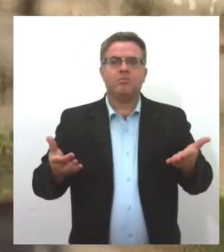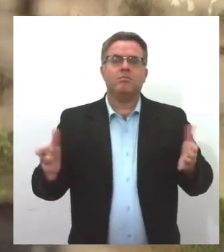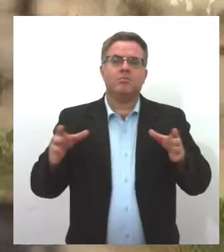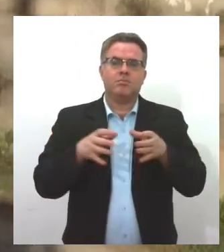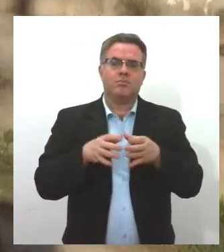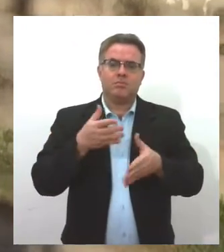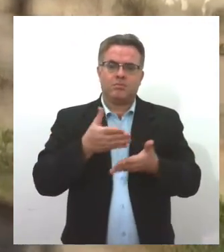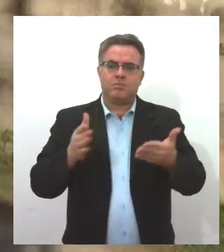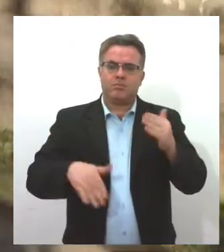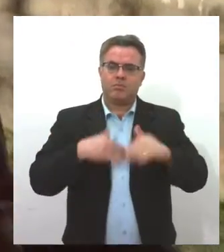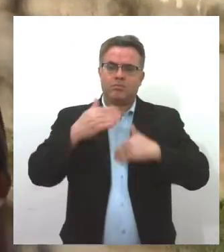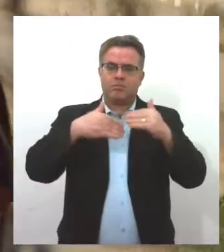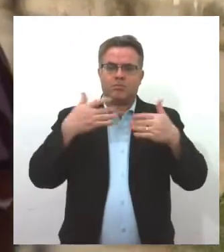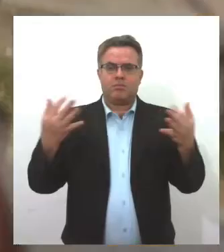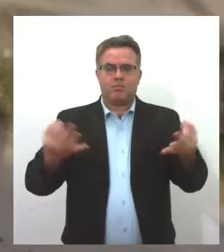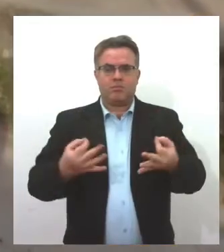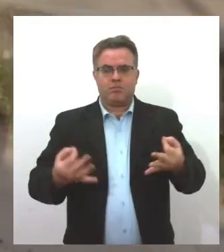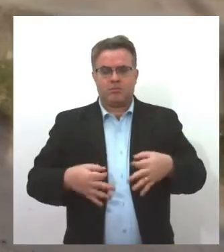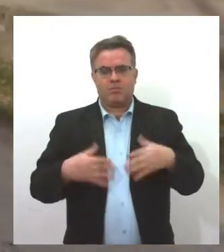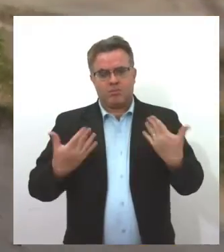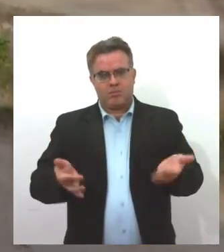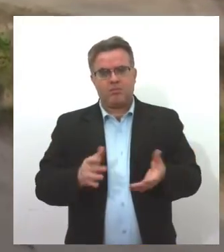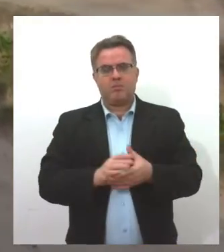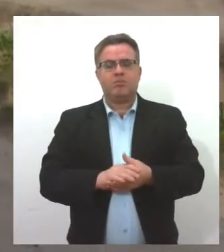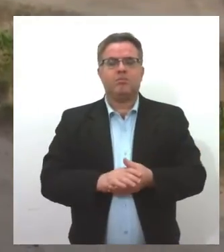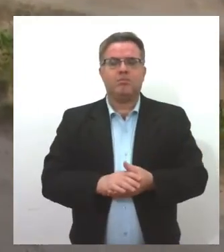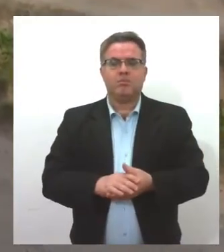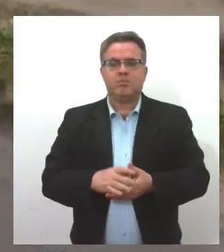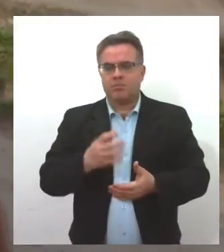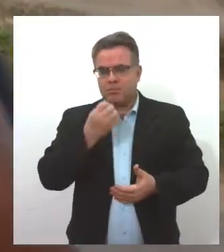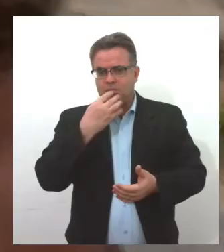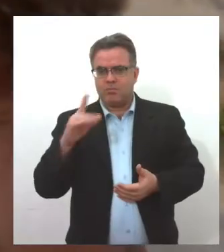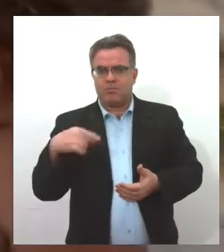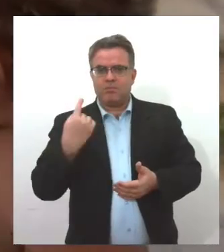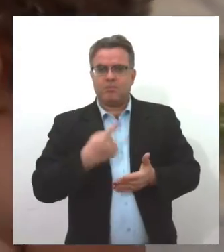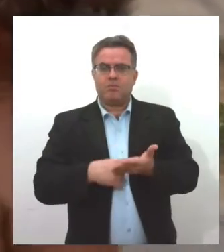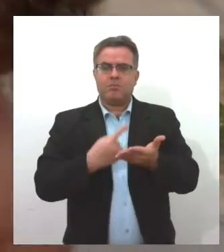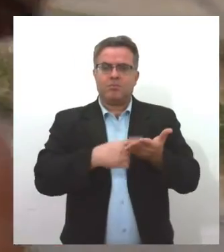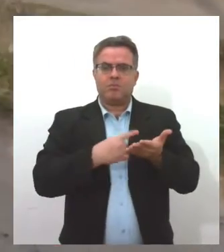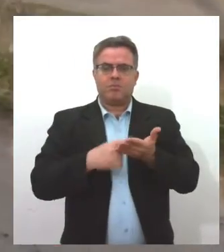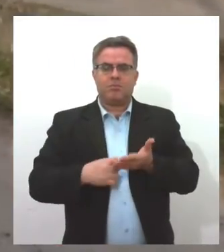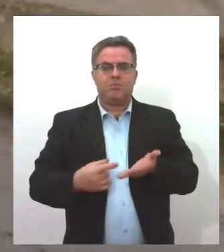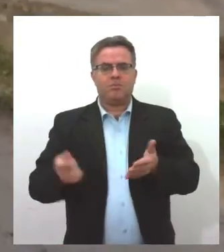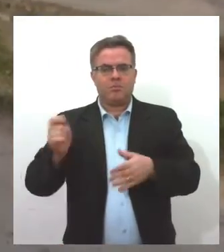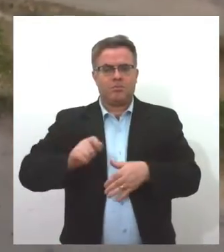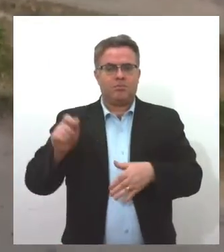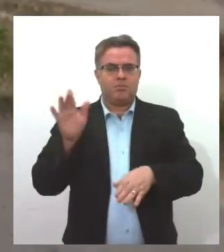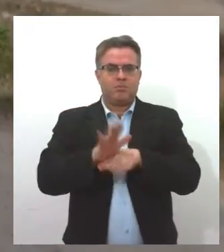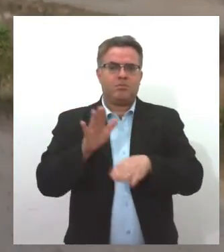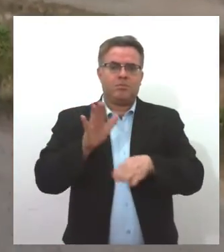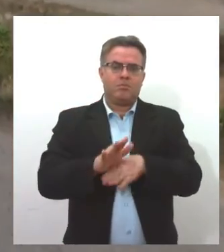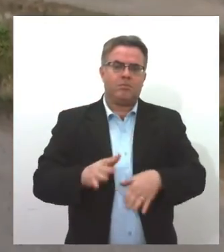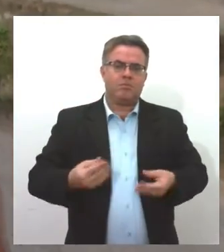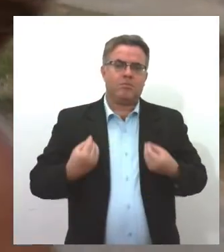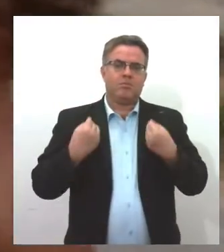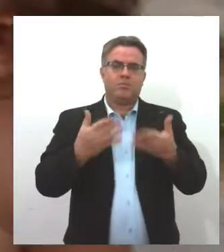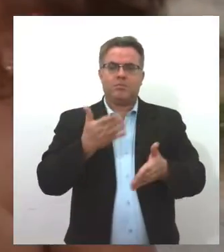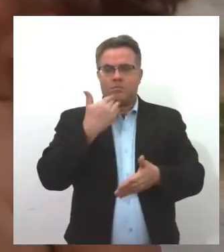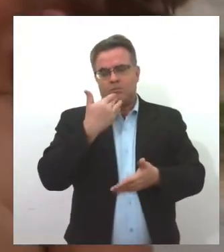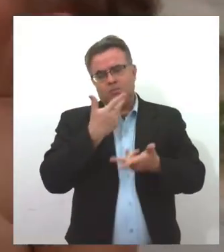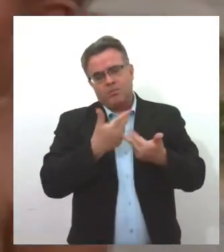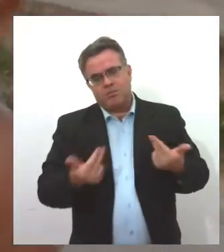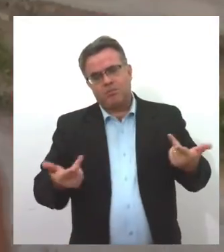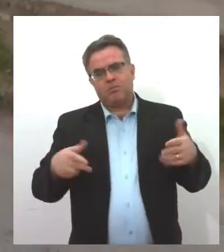Crescer, na realidade, é a ONG Crescer. É bom que a gente tem o Crescer, que ajuda a nós de vez em quando vem aqui, dá uma feira, dá uma ajuda.